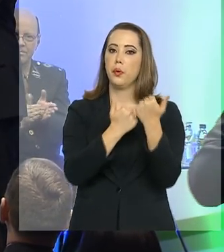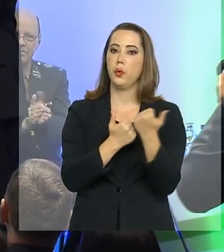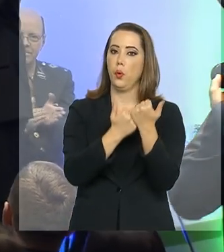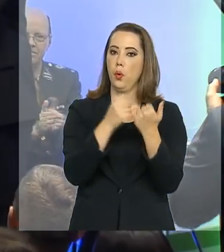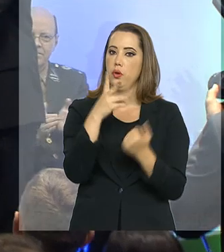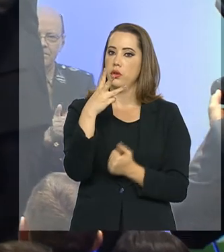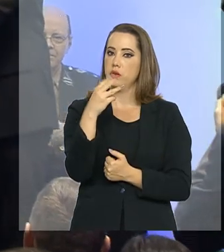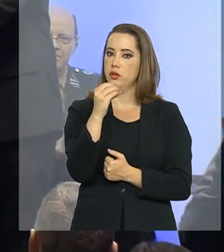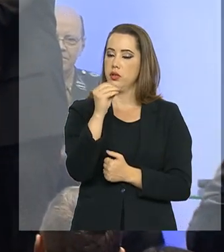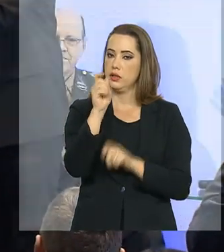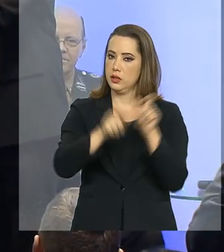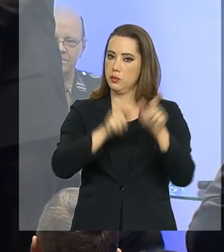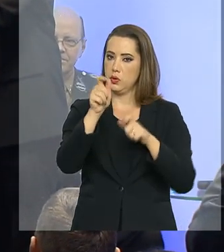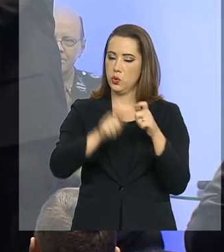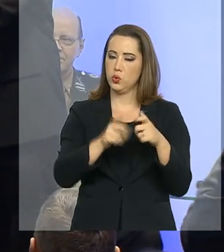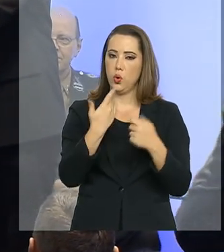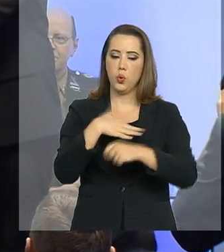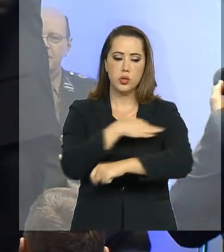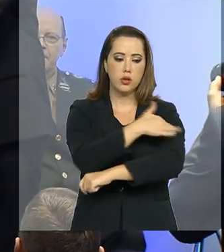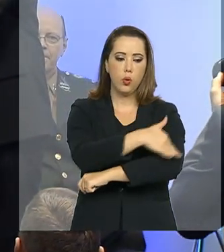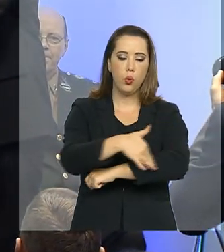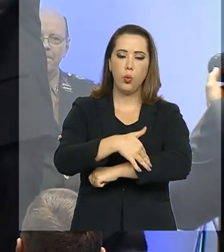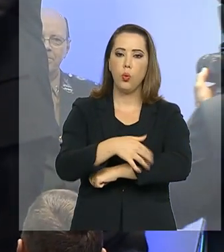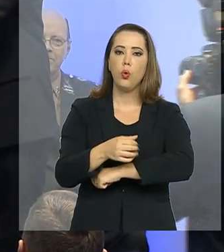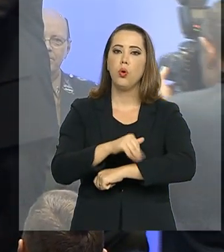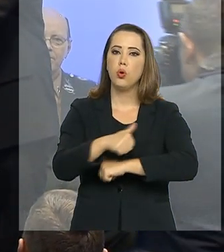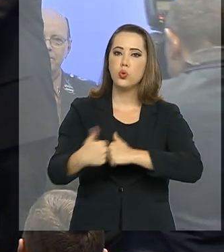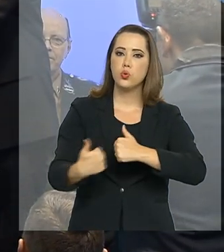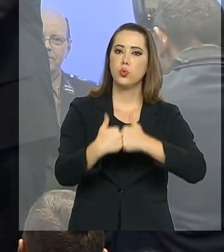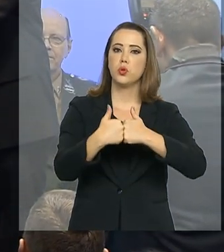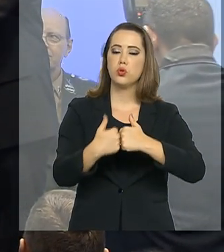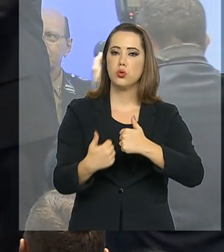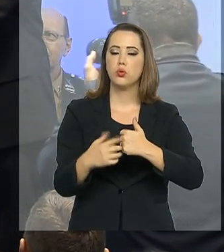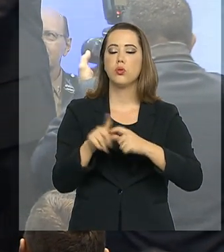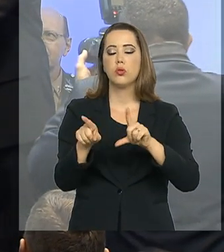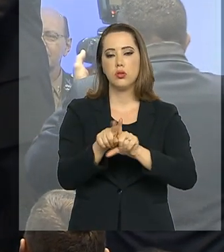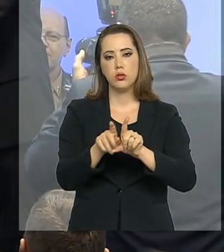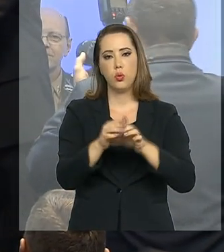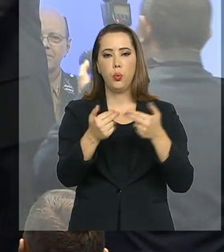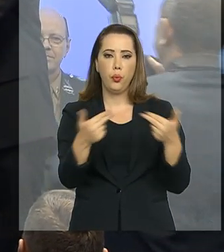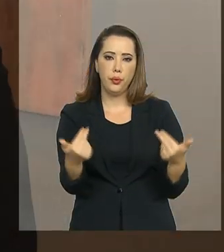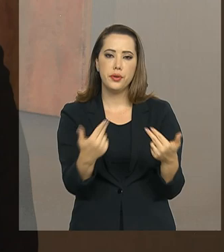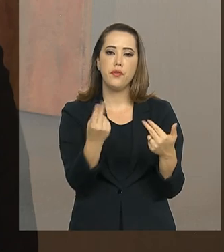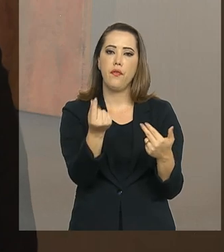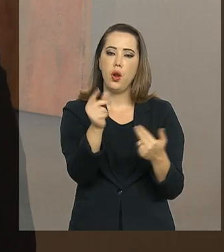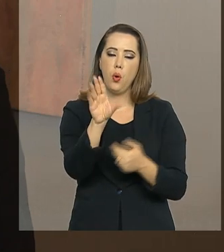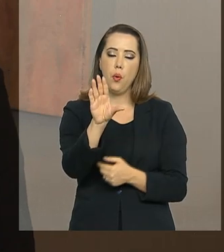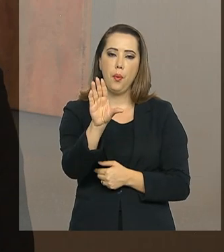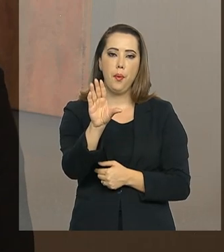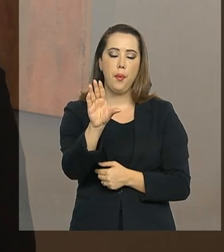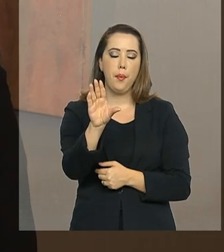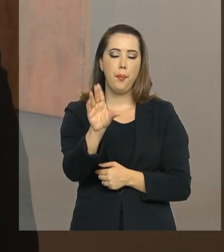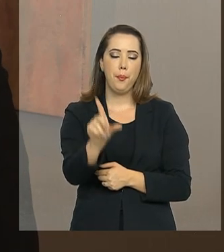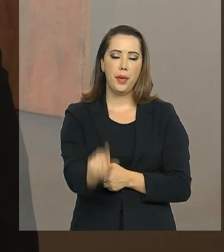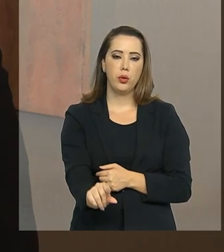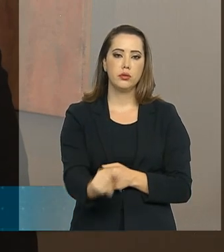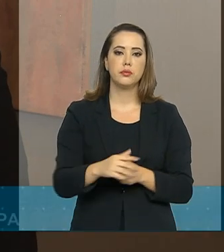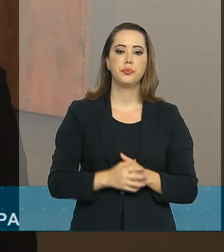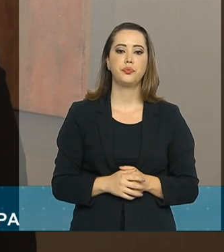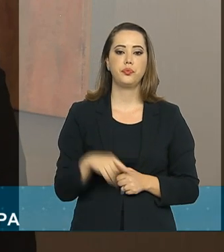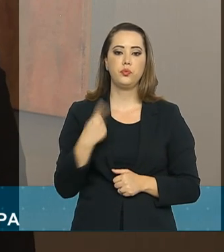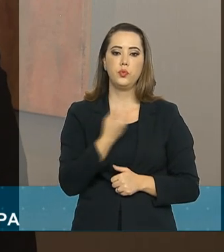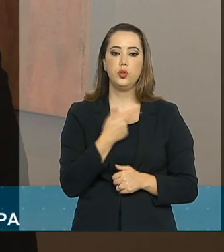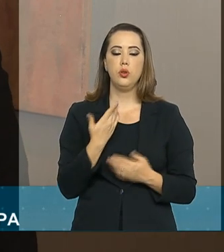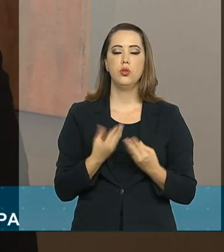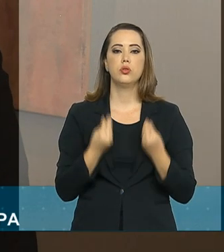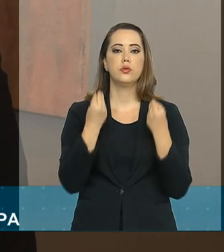pacientes com órteses e adaptações fabricadas com material alternativo e custo reduzido. Os dispositivos que a gente faz de tecnologia assistiva